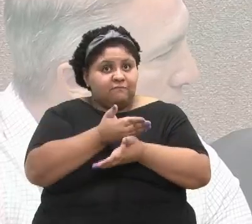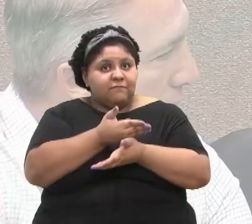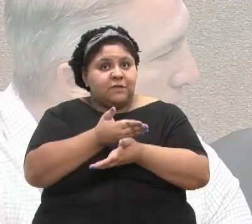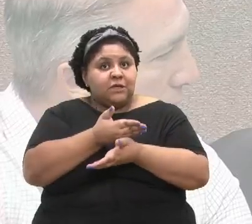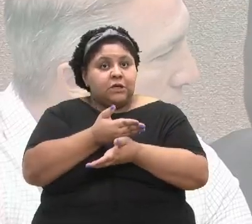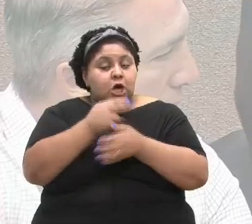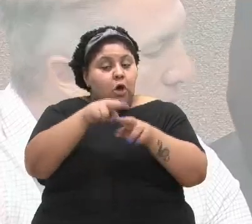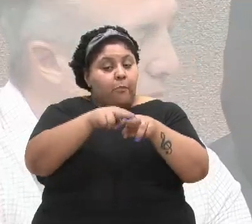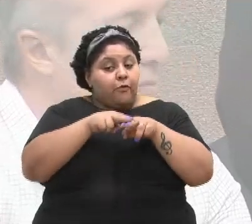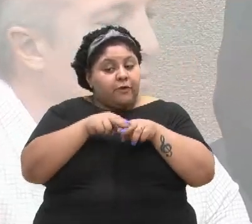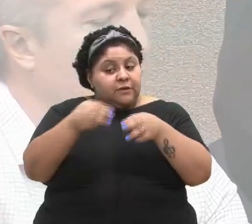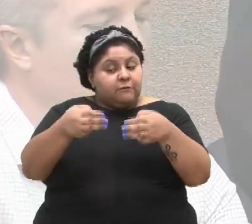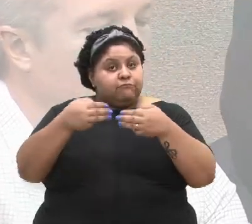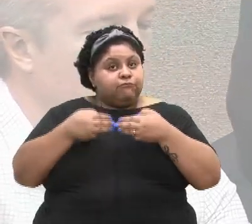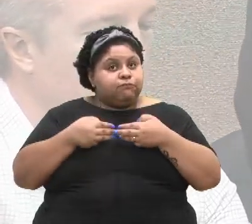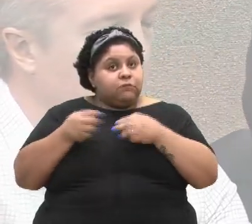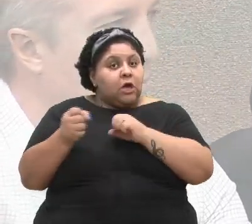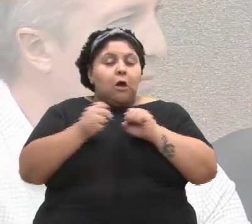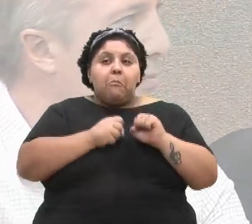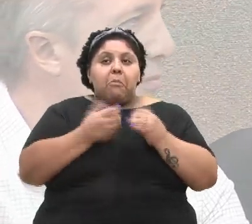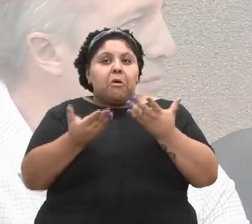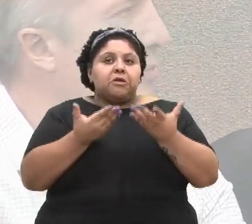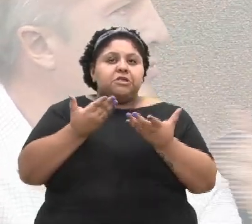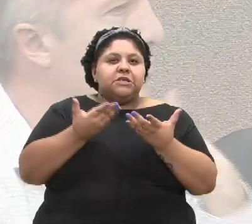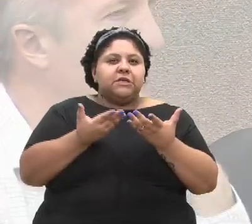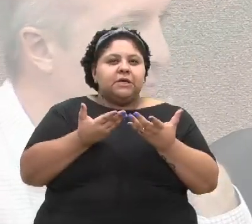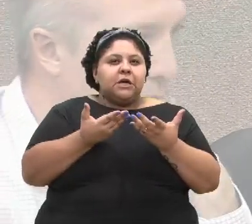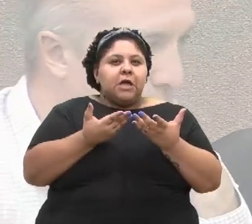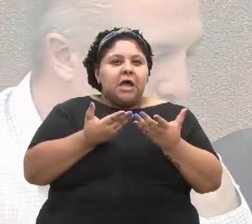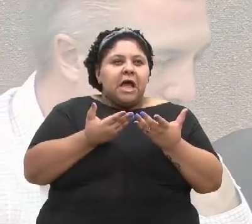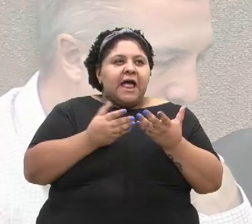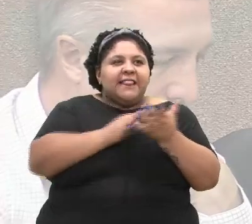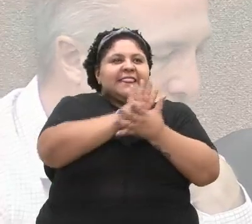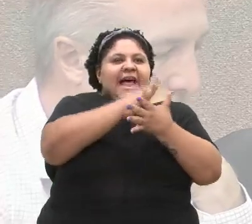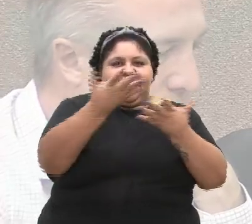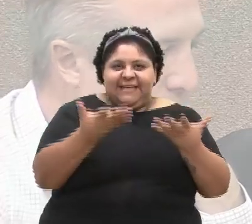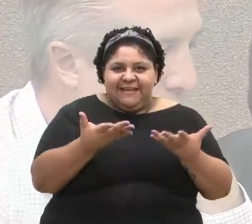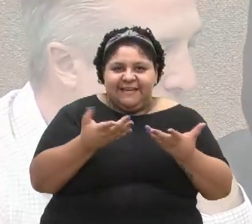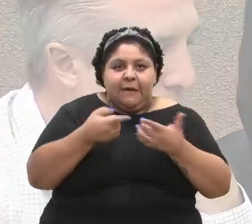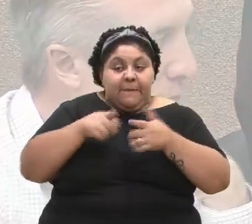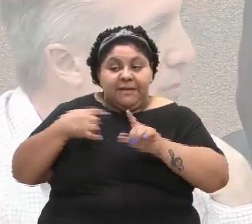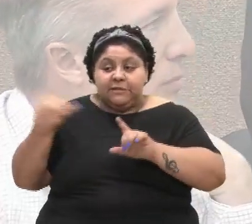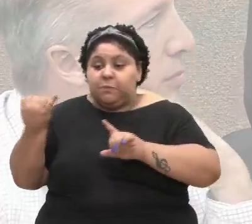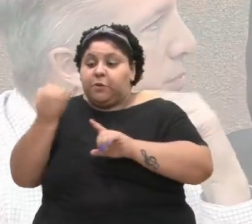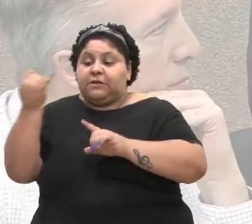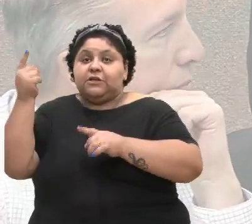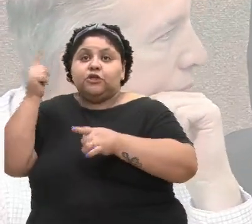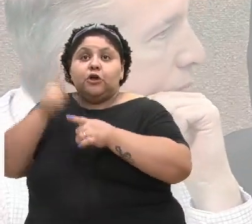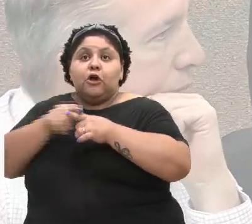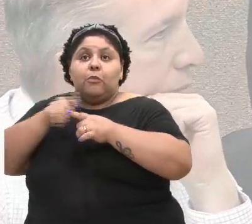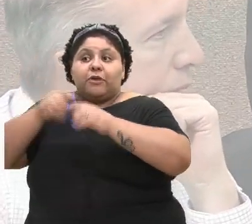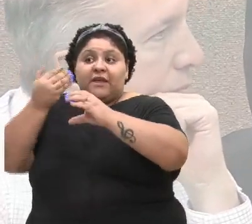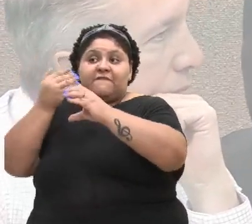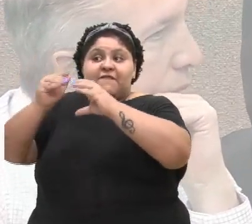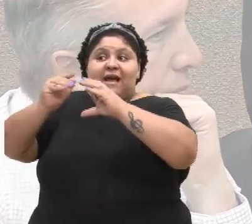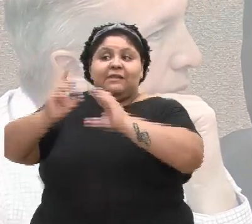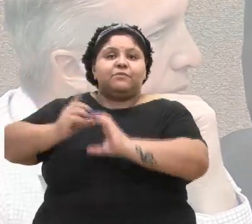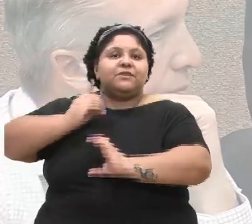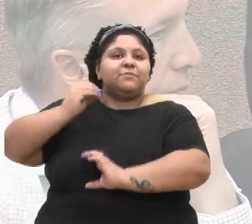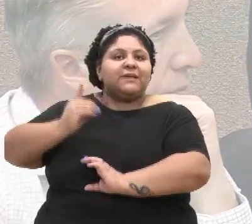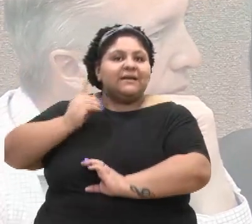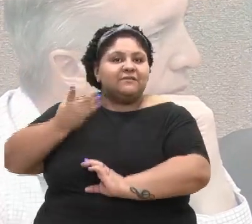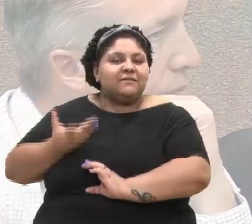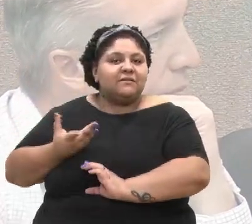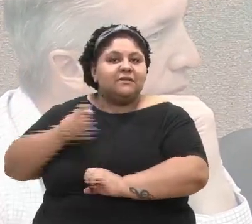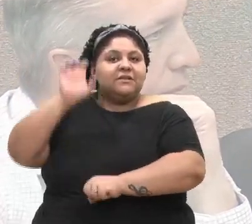moção. A moção pode parecer nada, mas ela é importante, sabe por quê? Porque ela vai para os nossos deputados, estadual,